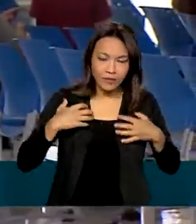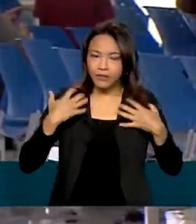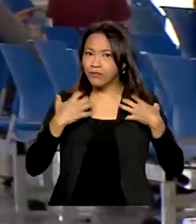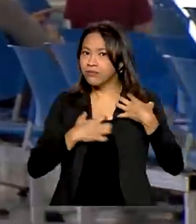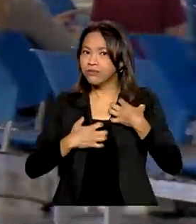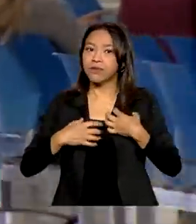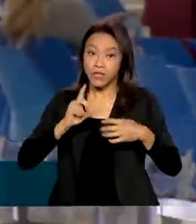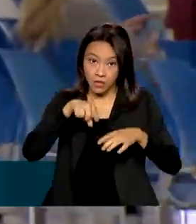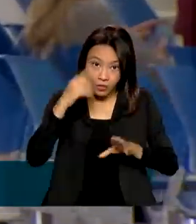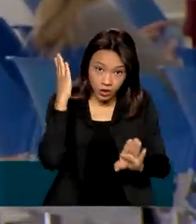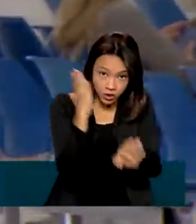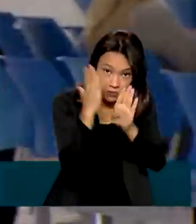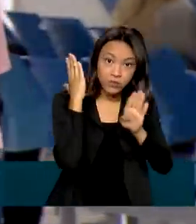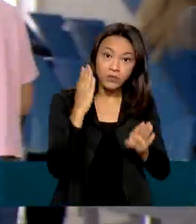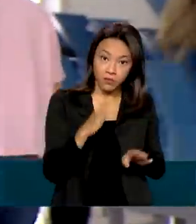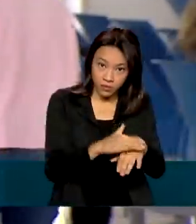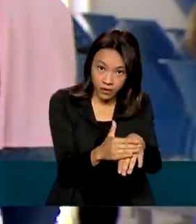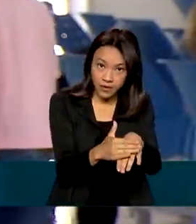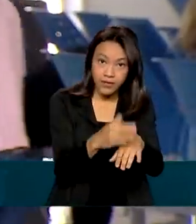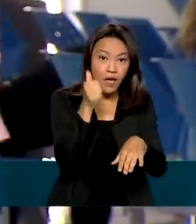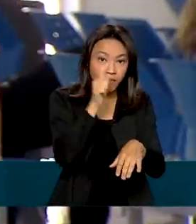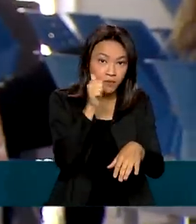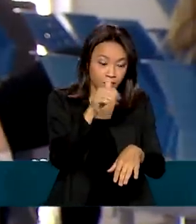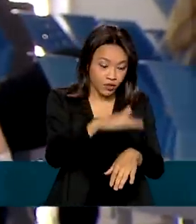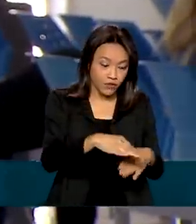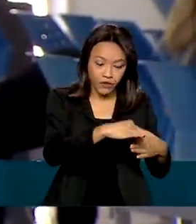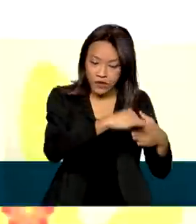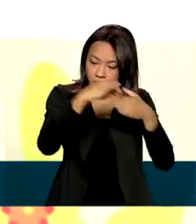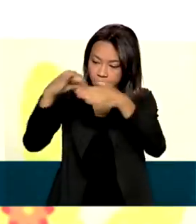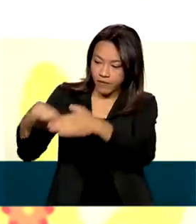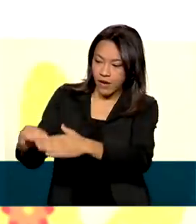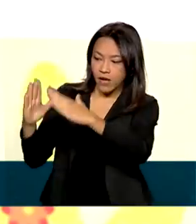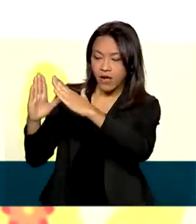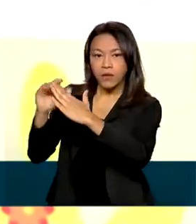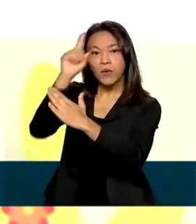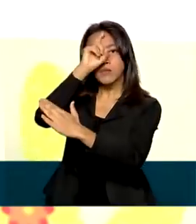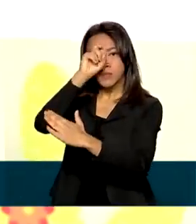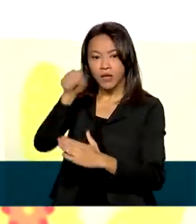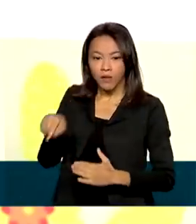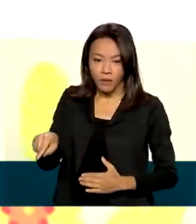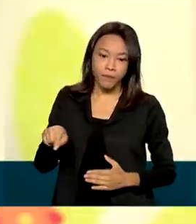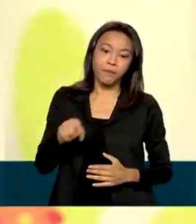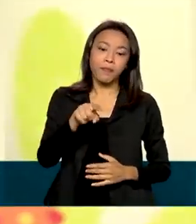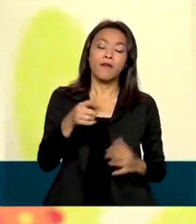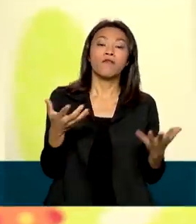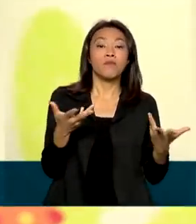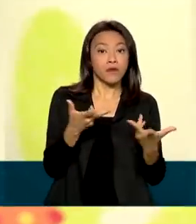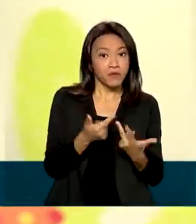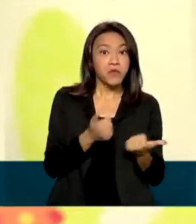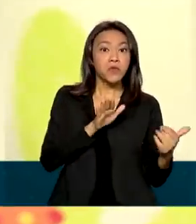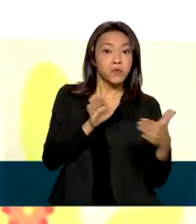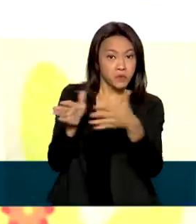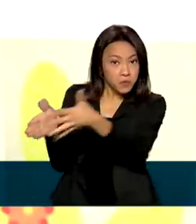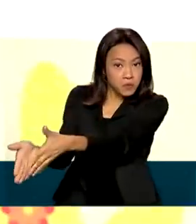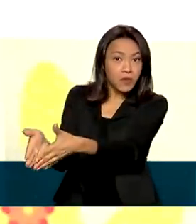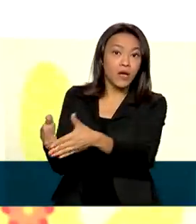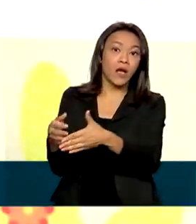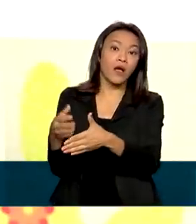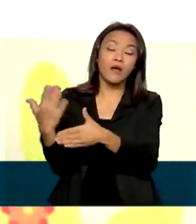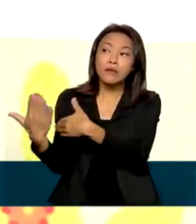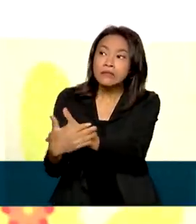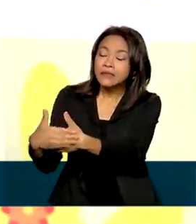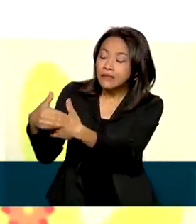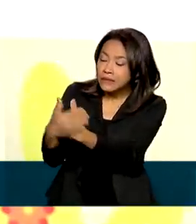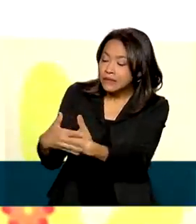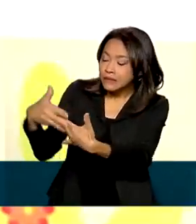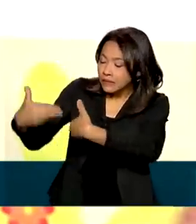Após o diagnóstico, a menina foi encaminhada para este hospital. Foi maravilhoso quando a gente chegou, né, De tão acolhidas